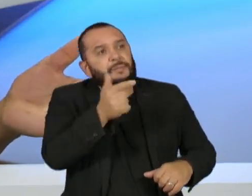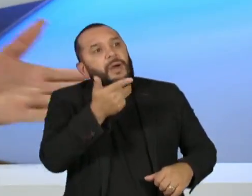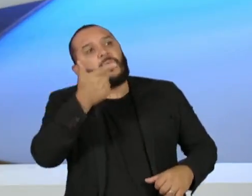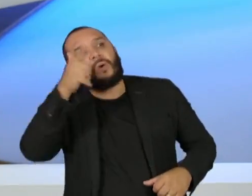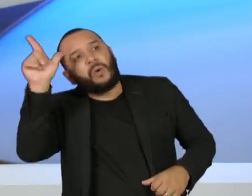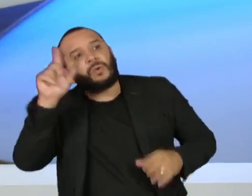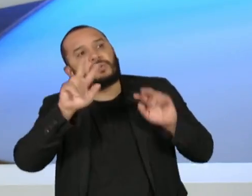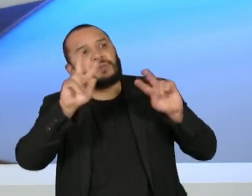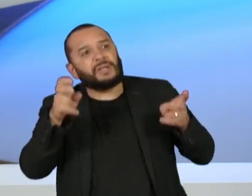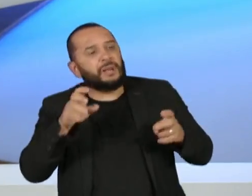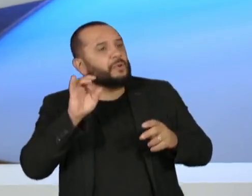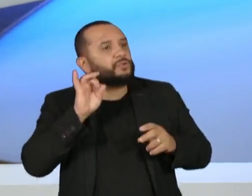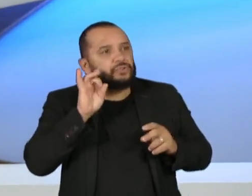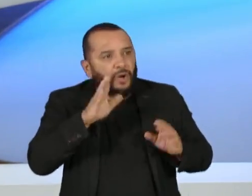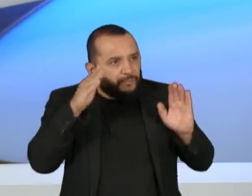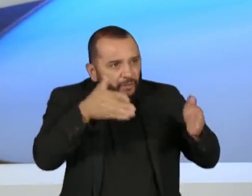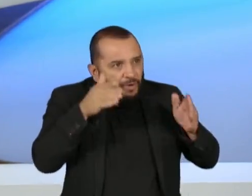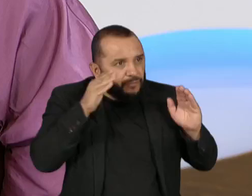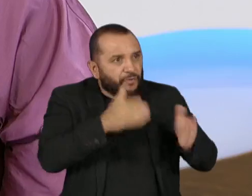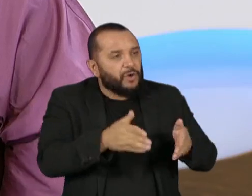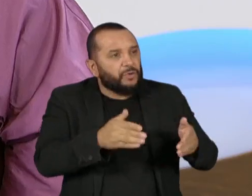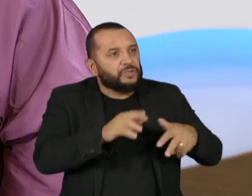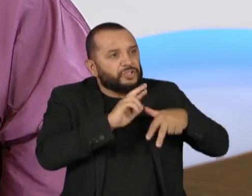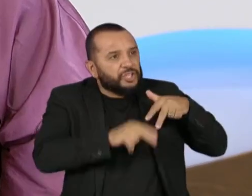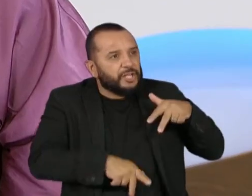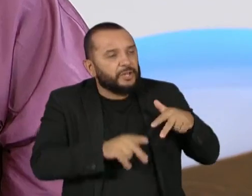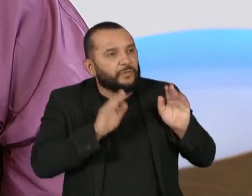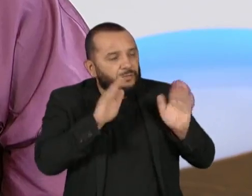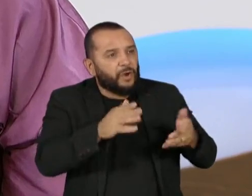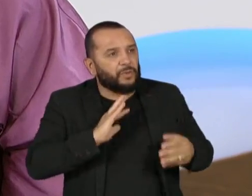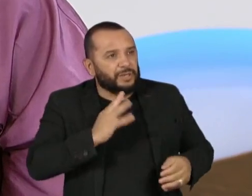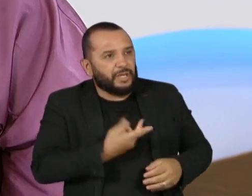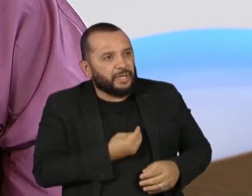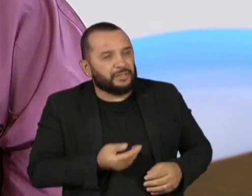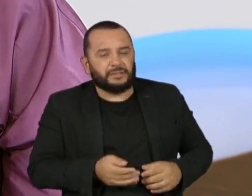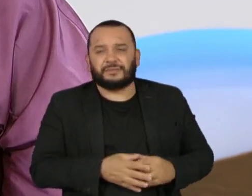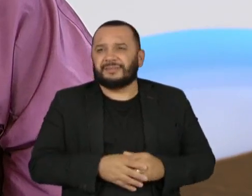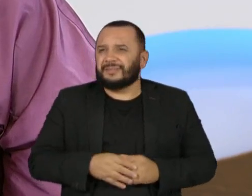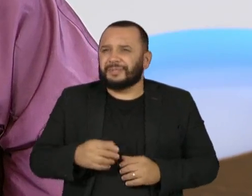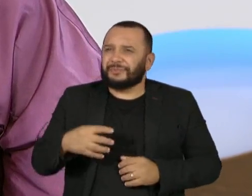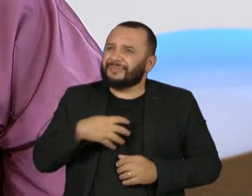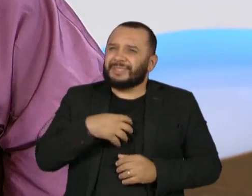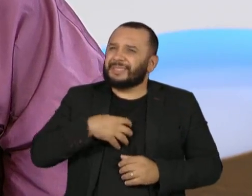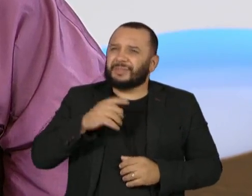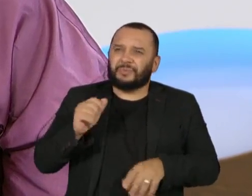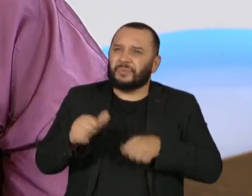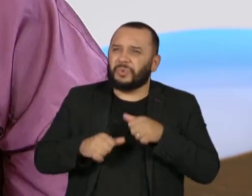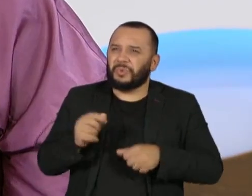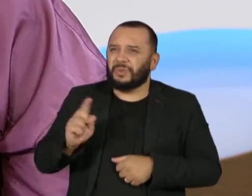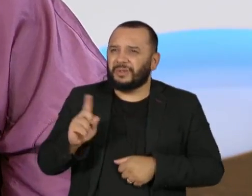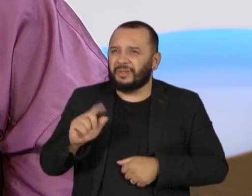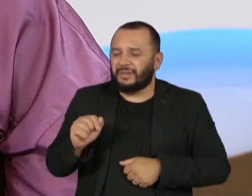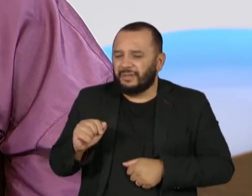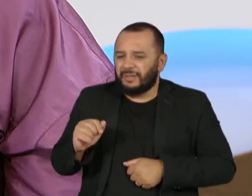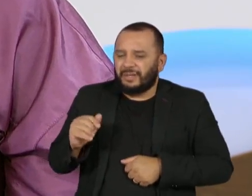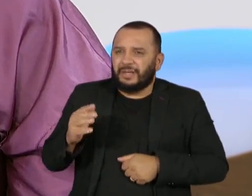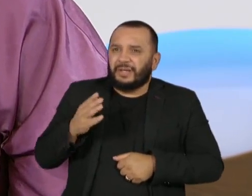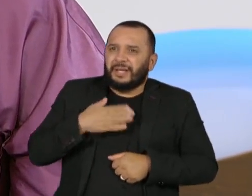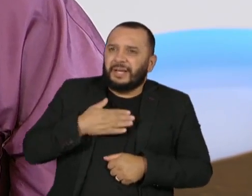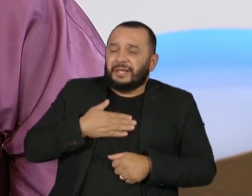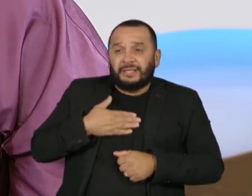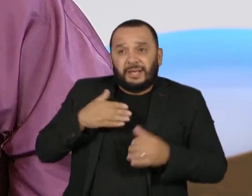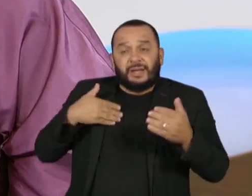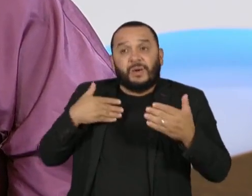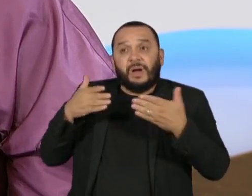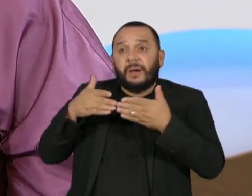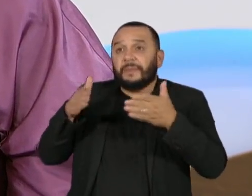houve uma mudança? Eu não sinto que mudou. Eu acho que o mudou foi a minha abertura para certo tipo de